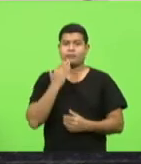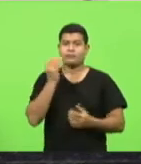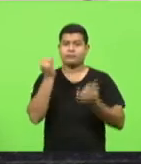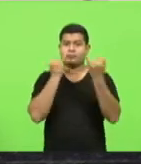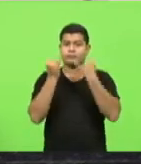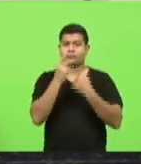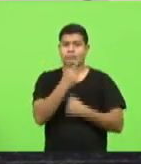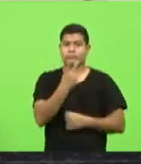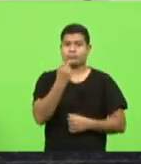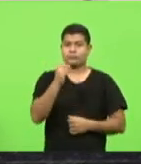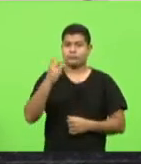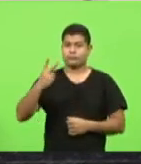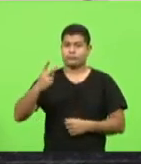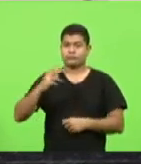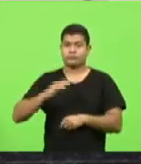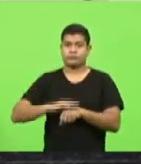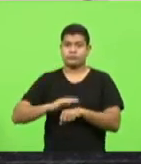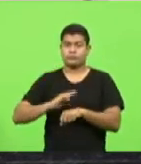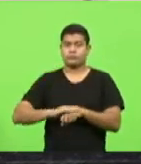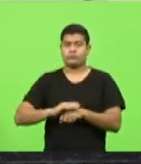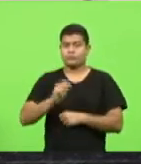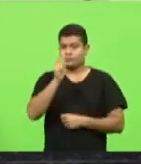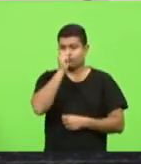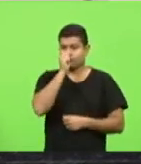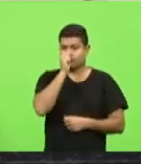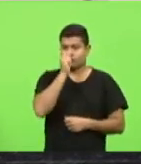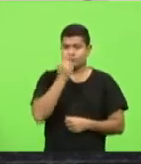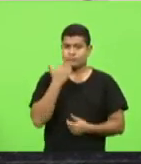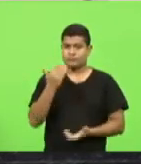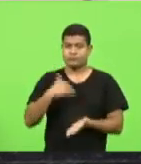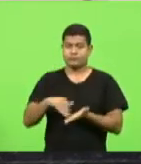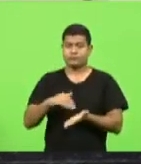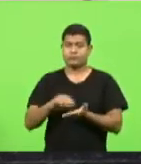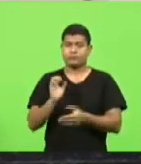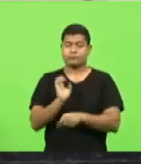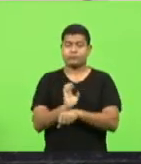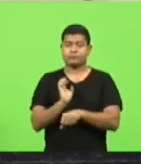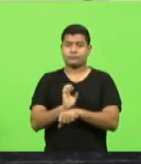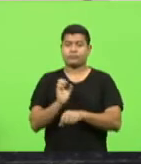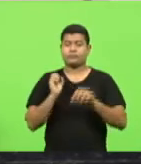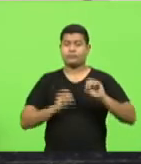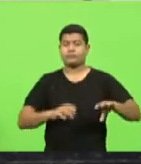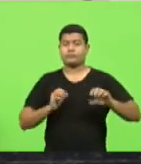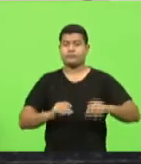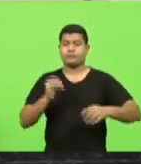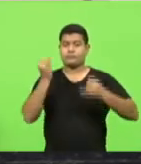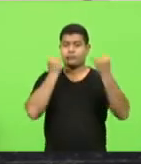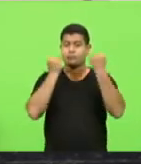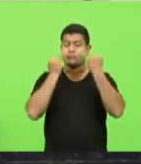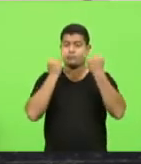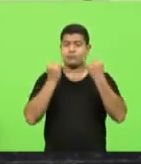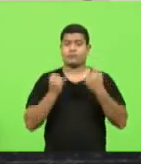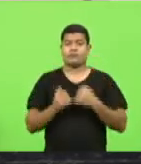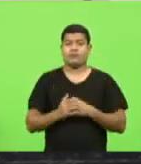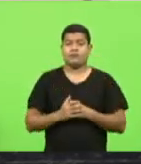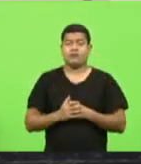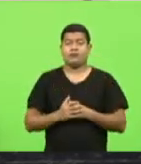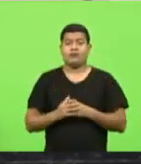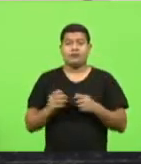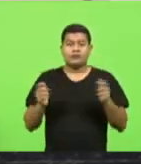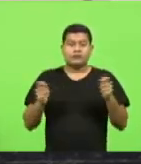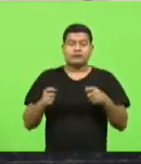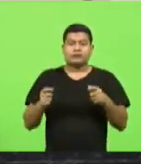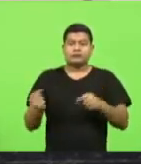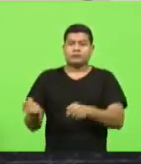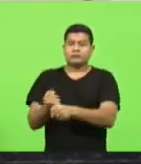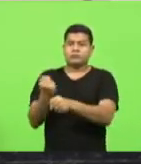282 deputado João Amin solicita ao secretário do estado da educação informações acerca da possibilidade de construção